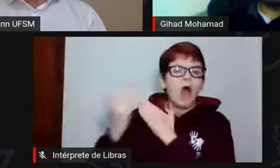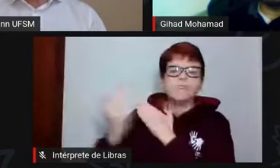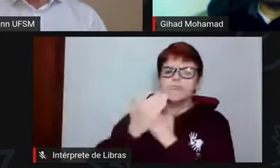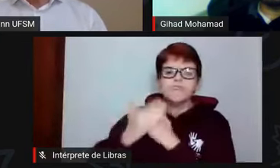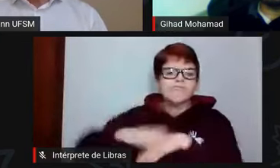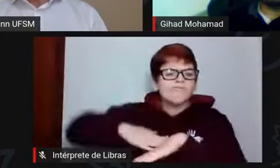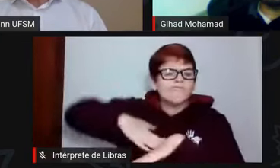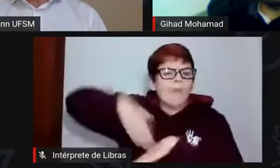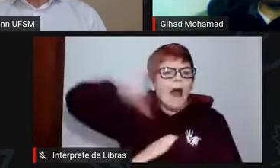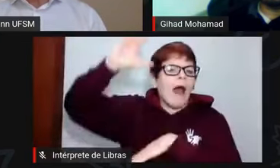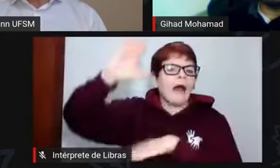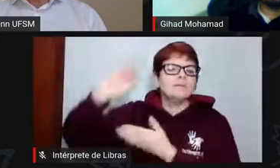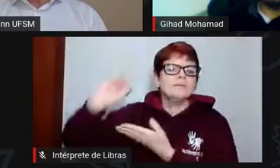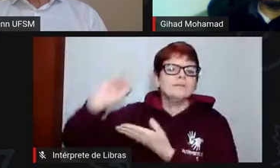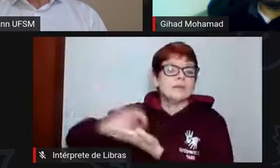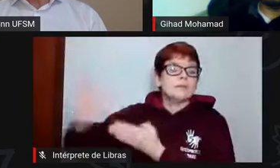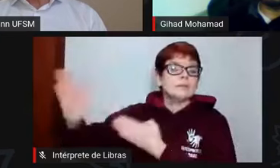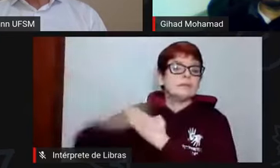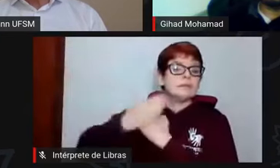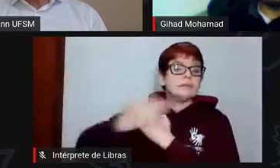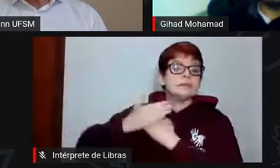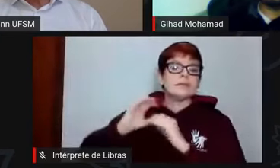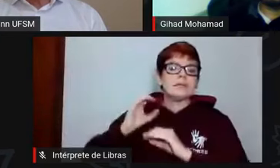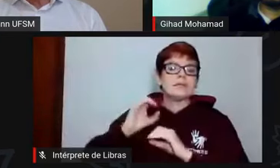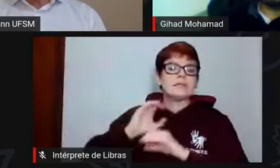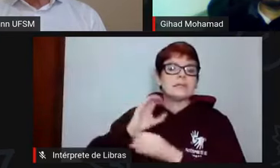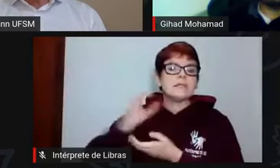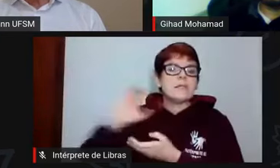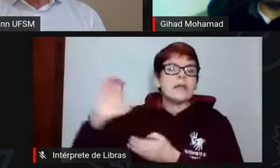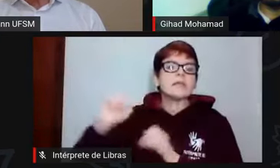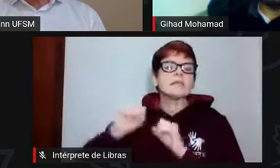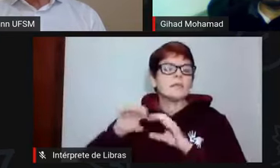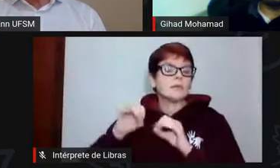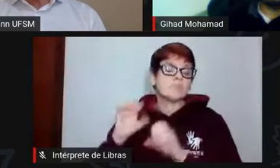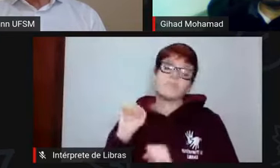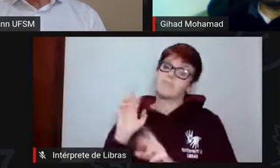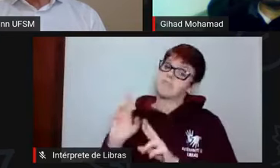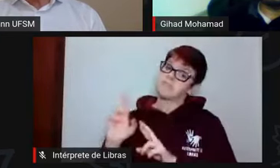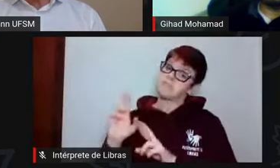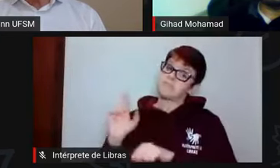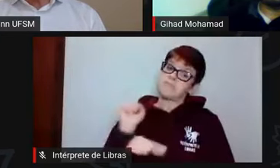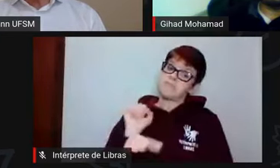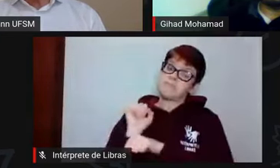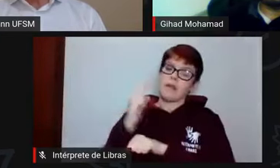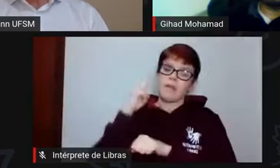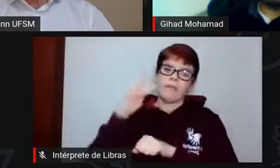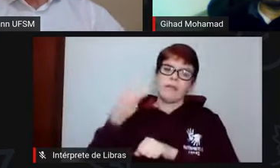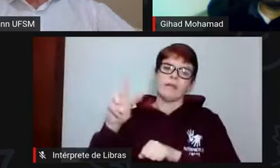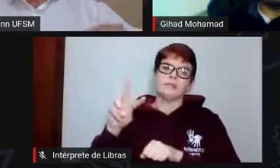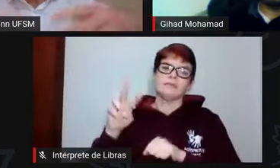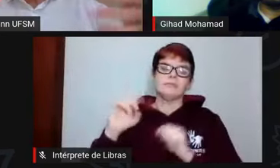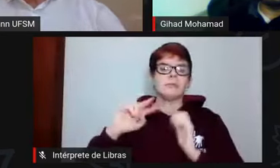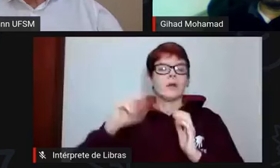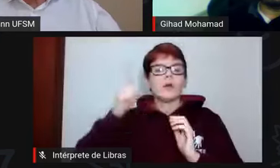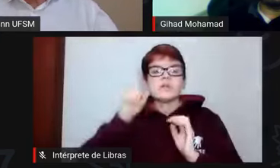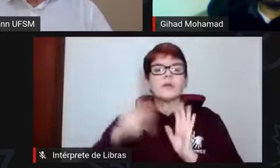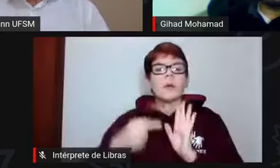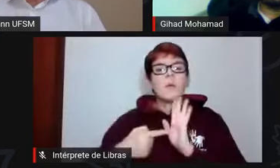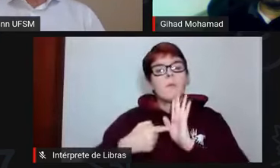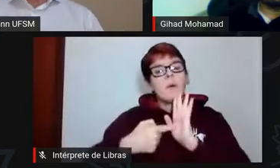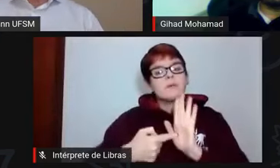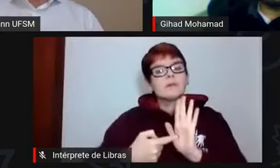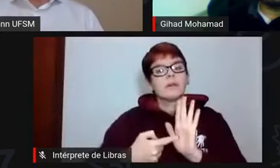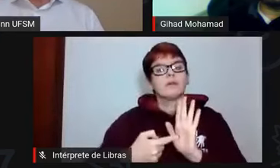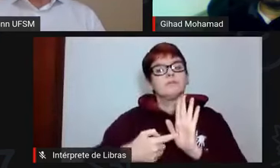investimentos em ciência e educação. Nós esperamos, sim, que alguma leitura nesse sentido se apresente para o